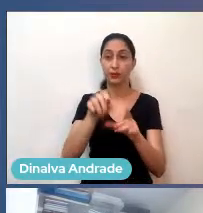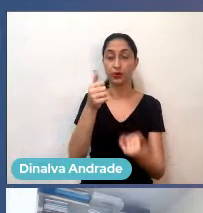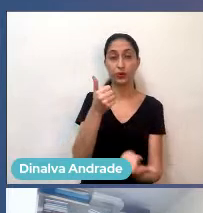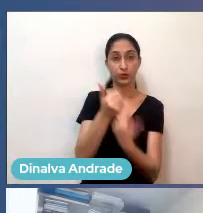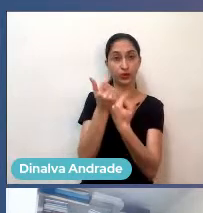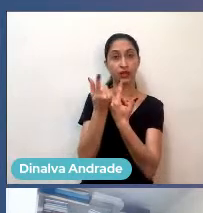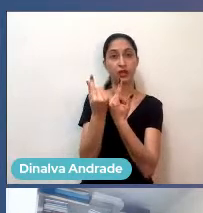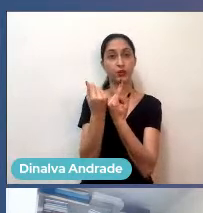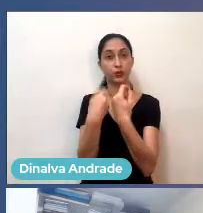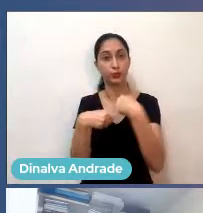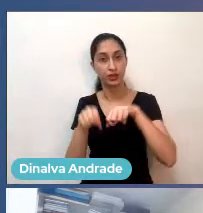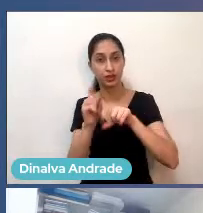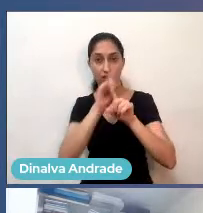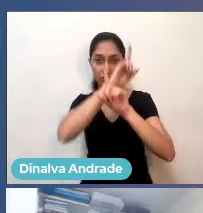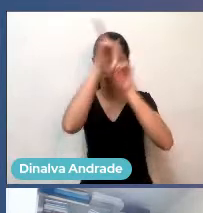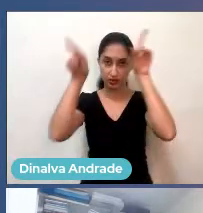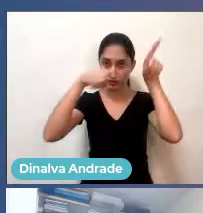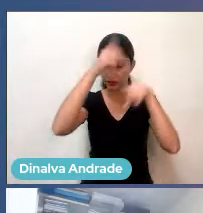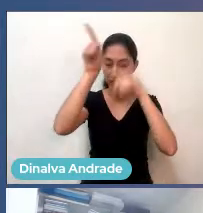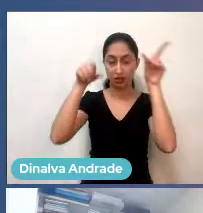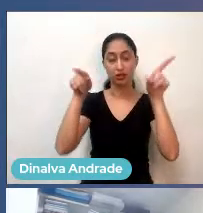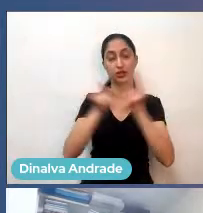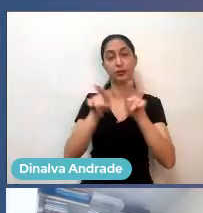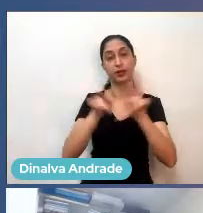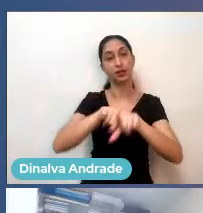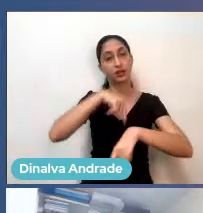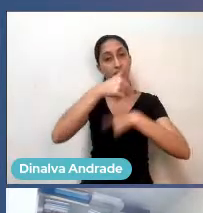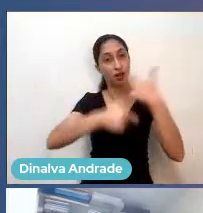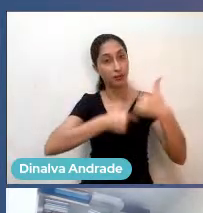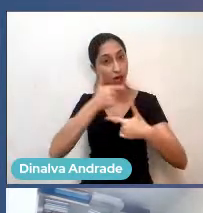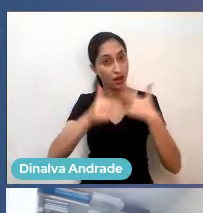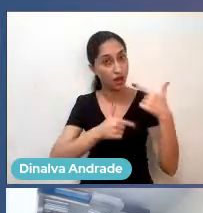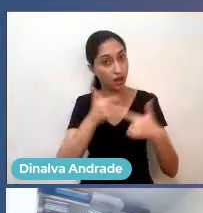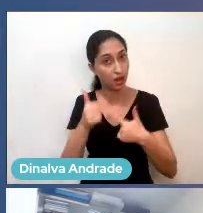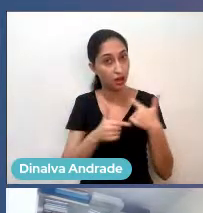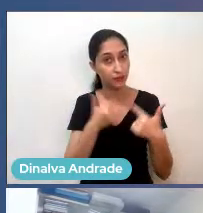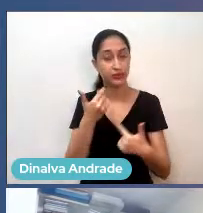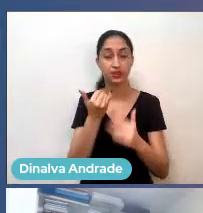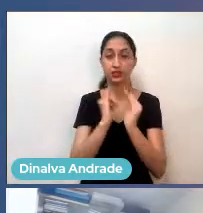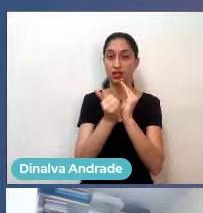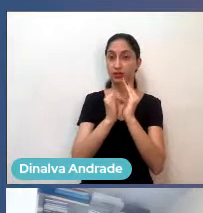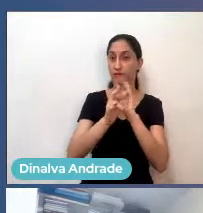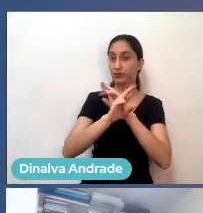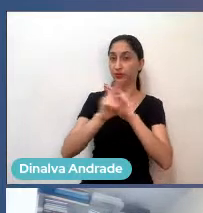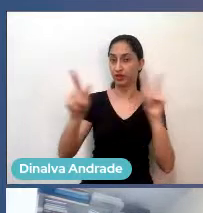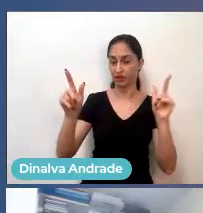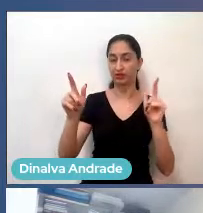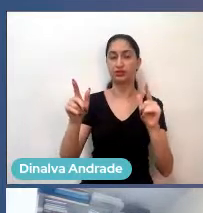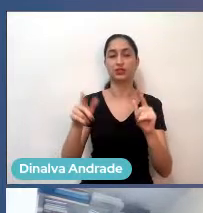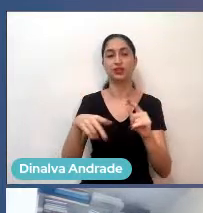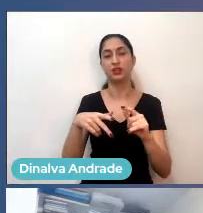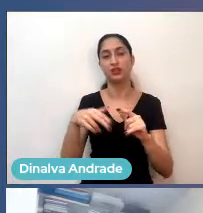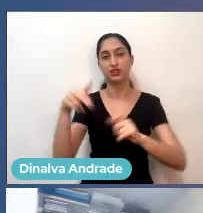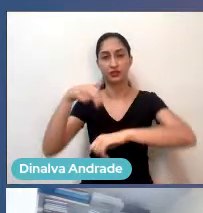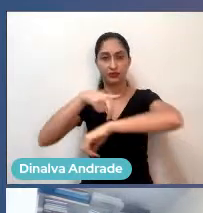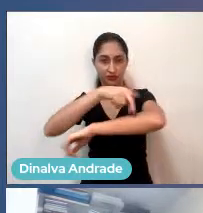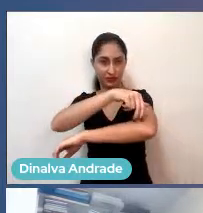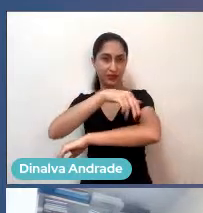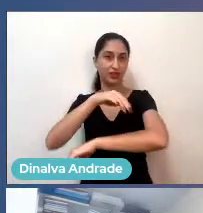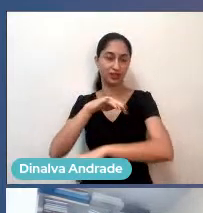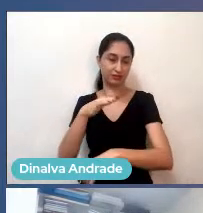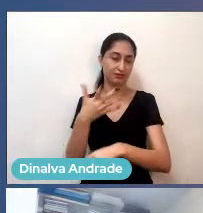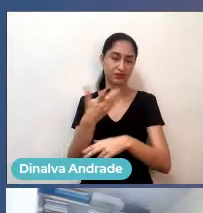e ali de trabalhar todas as instituições, as startups fashion tech, além das demais